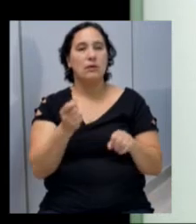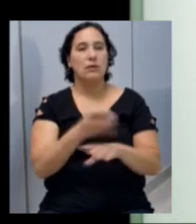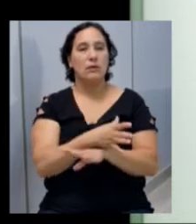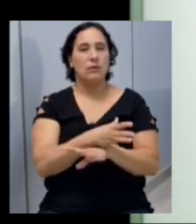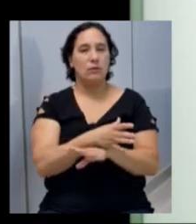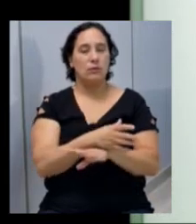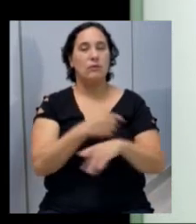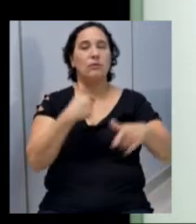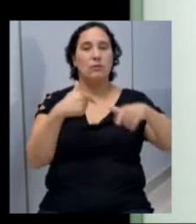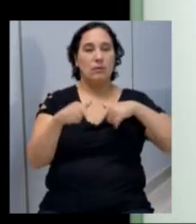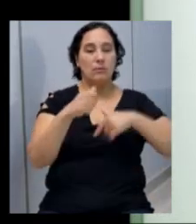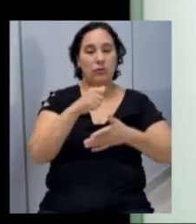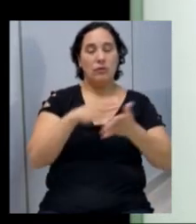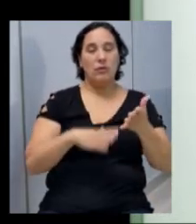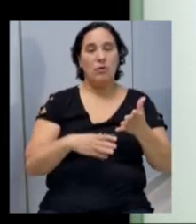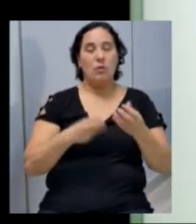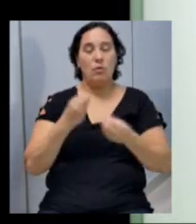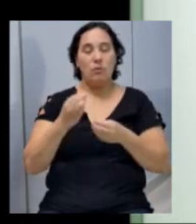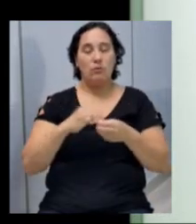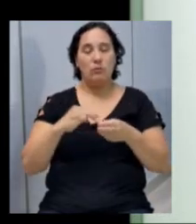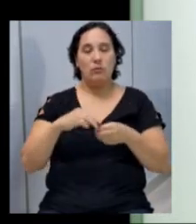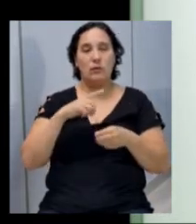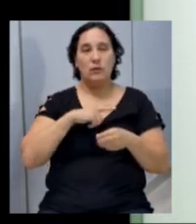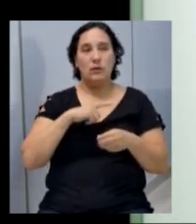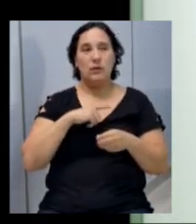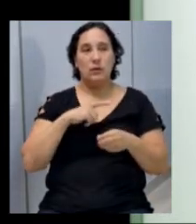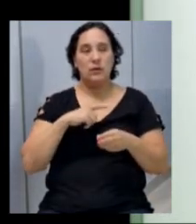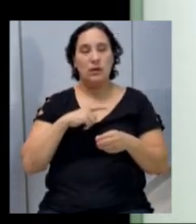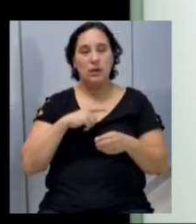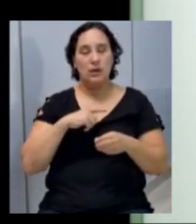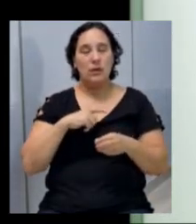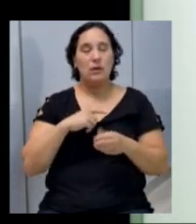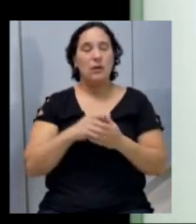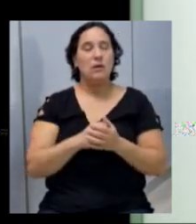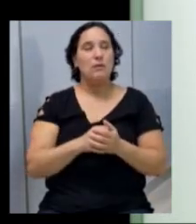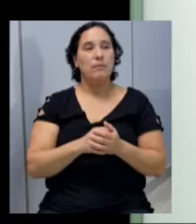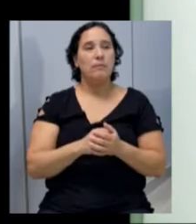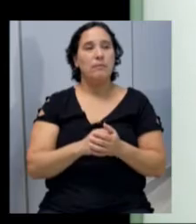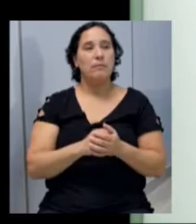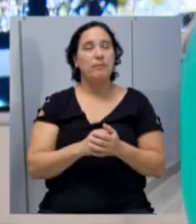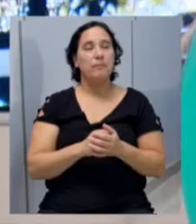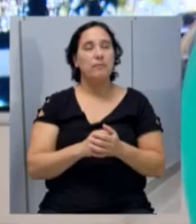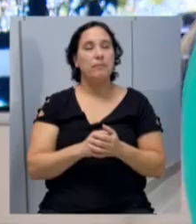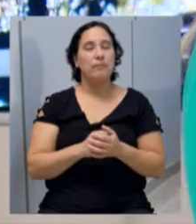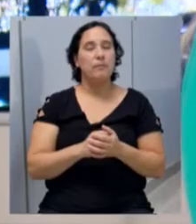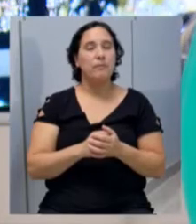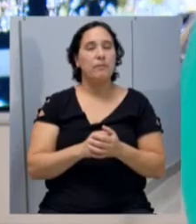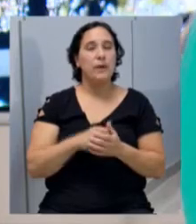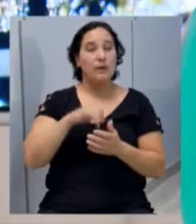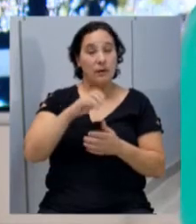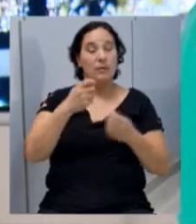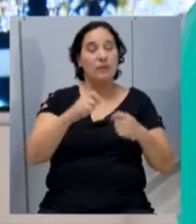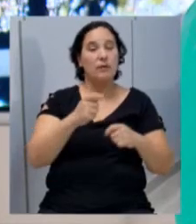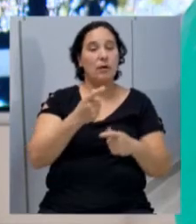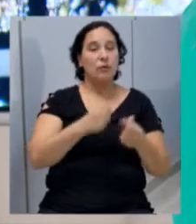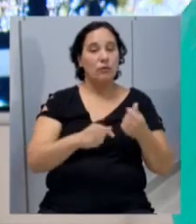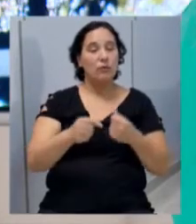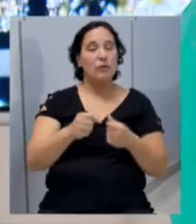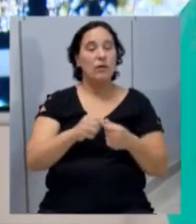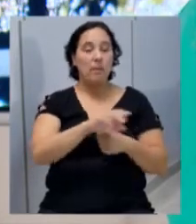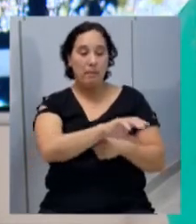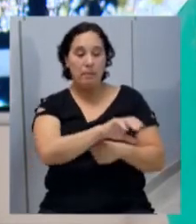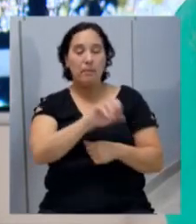do exercício. como o município possui o Fundo Municipal da Defesa Civil, então, se precisar dos recursos para